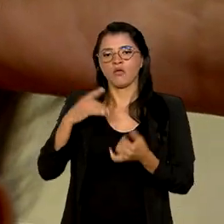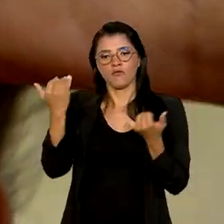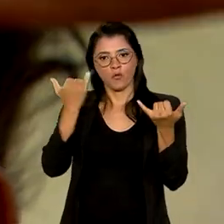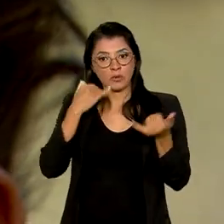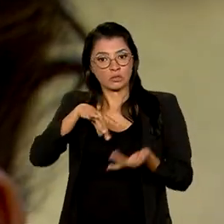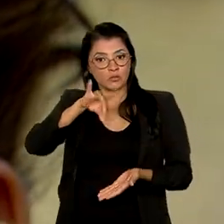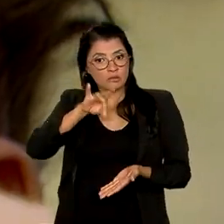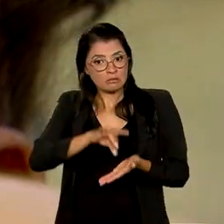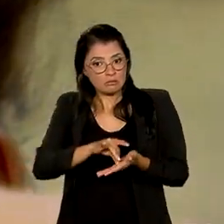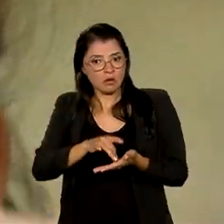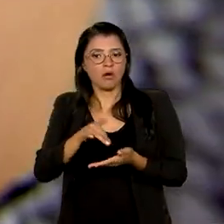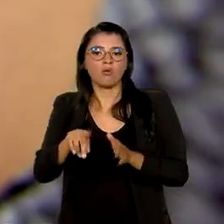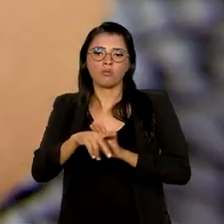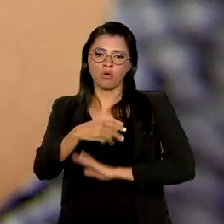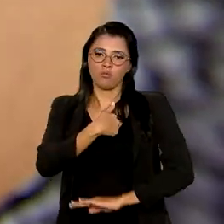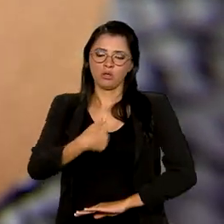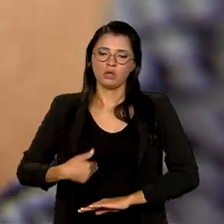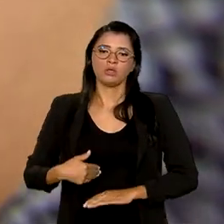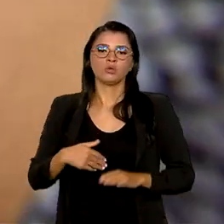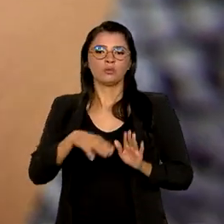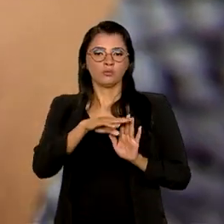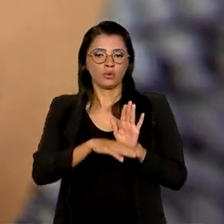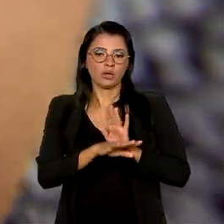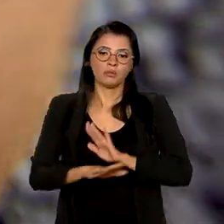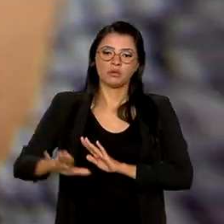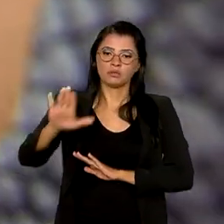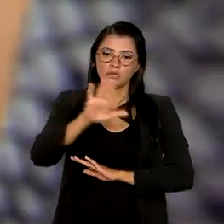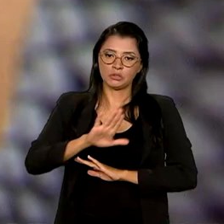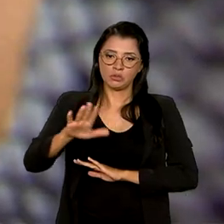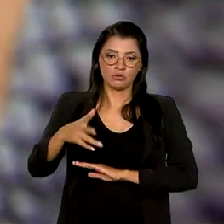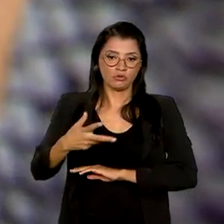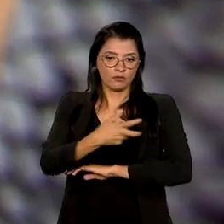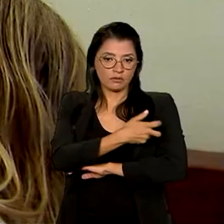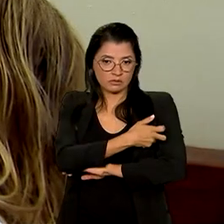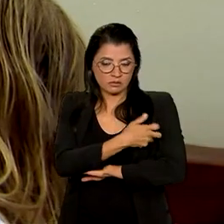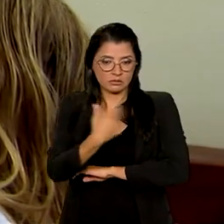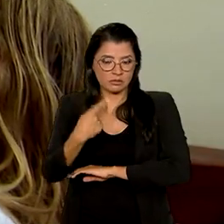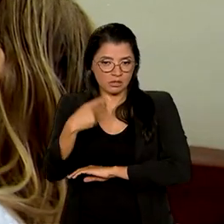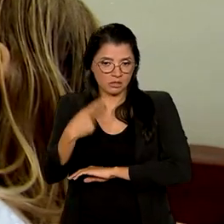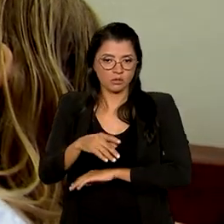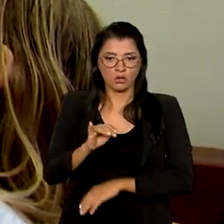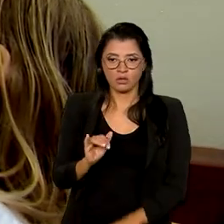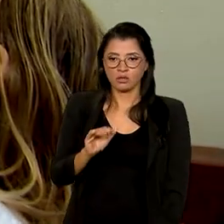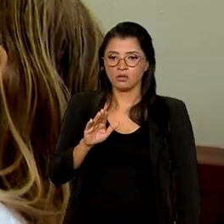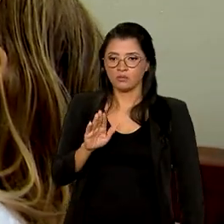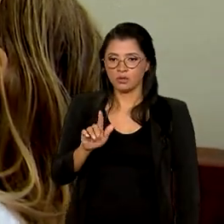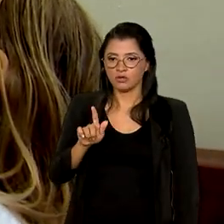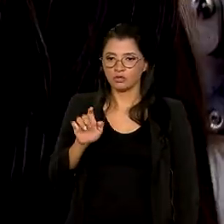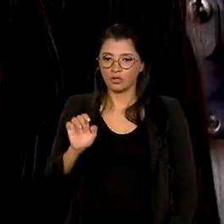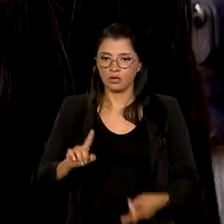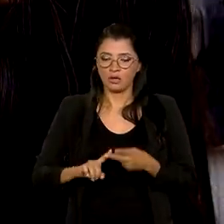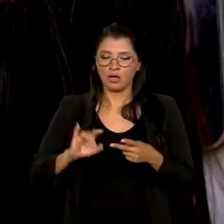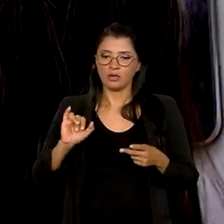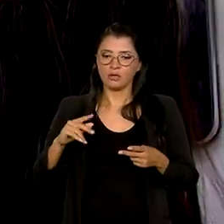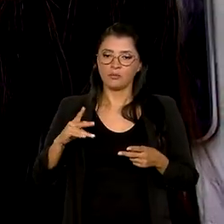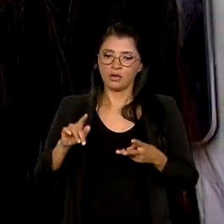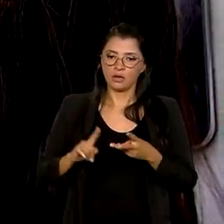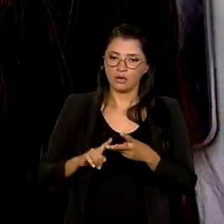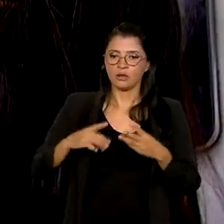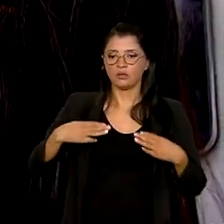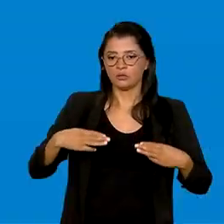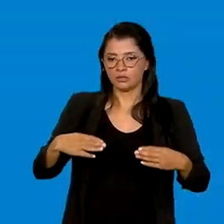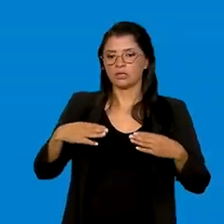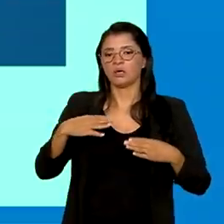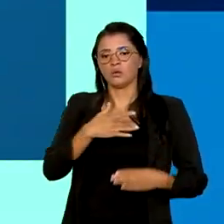oficiais e públicos do Programa Nacional de Imunizações, do IBGE, do IPEA e do Ministério da